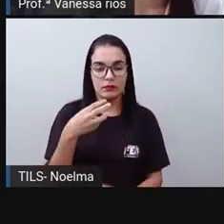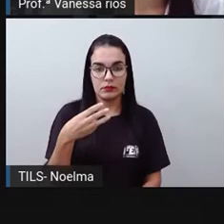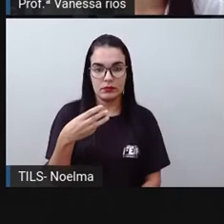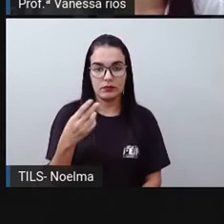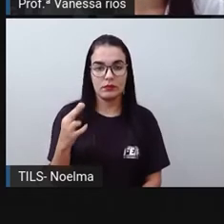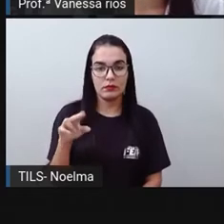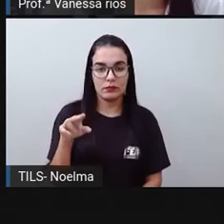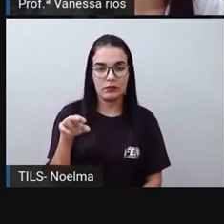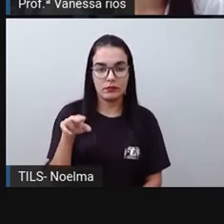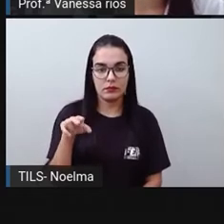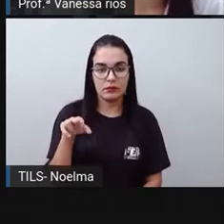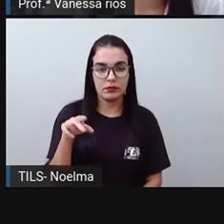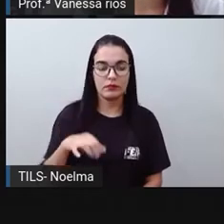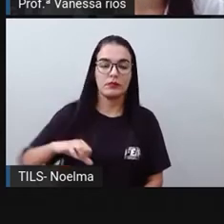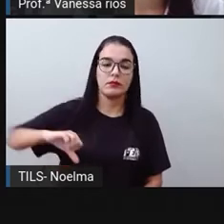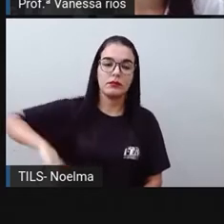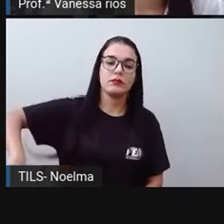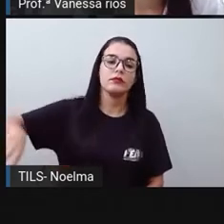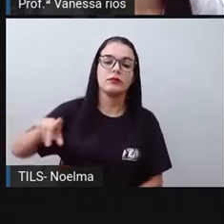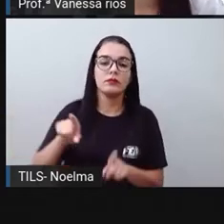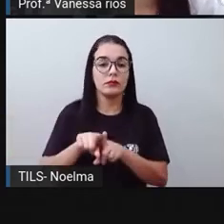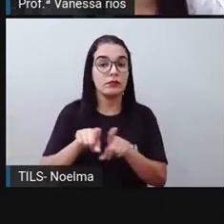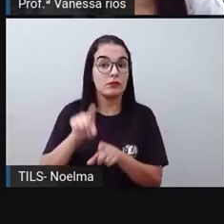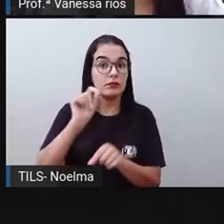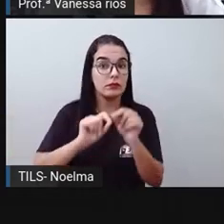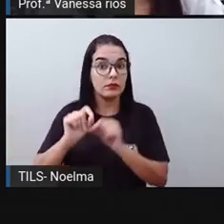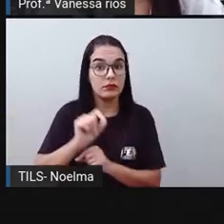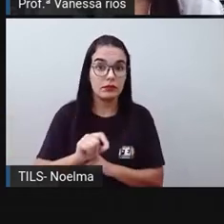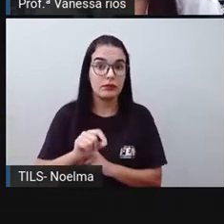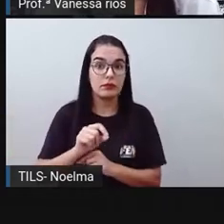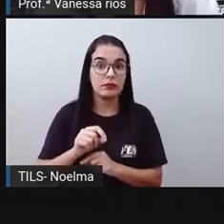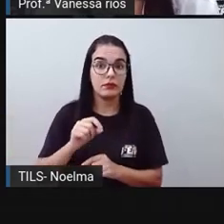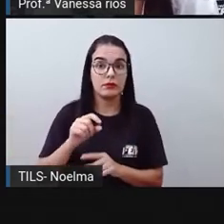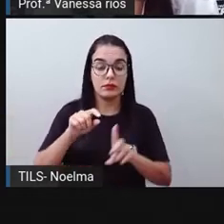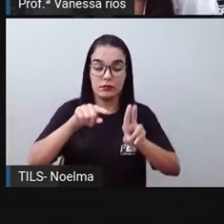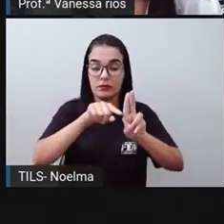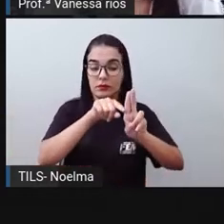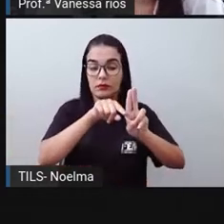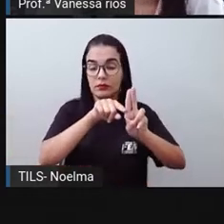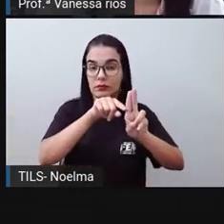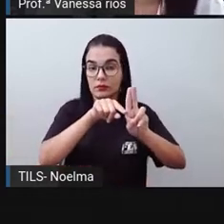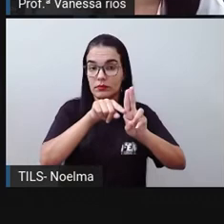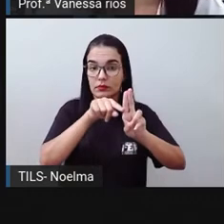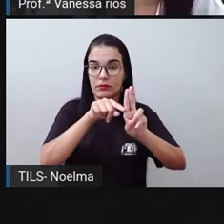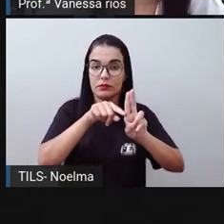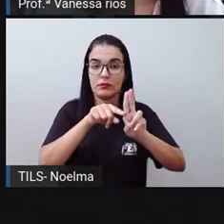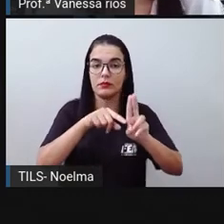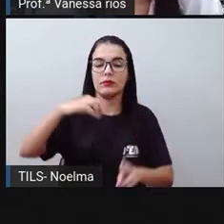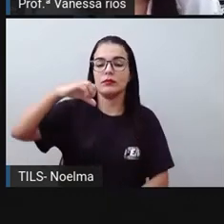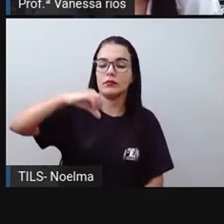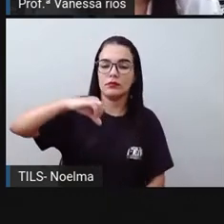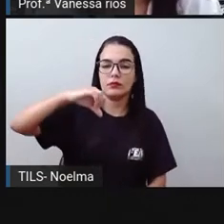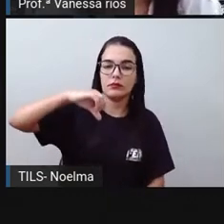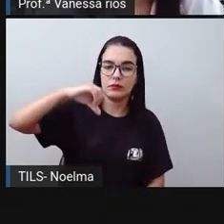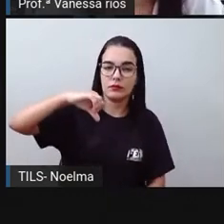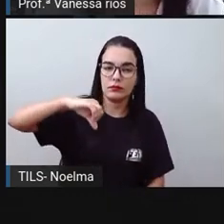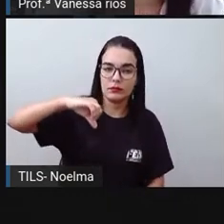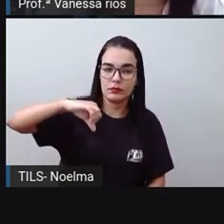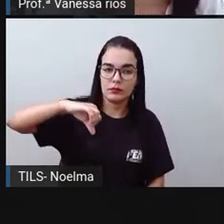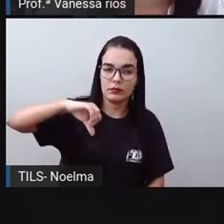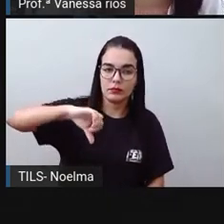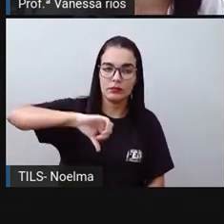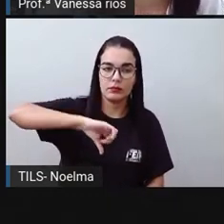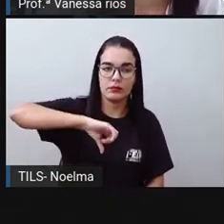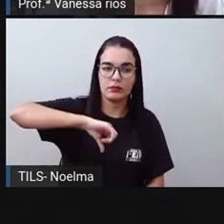mais 3, lembrando aqui que são dezenas, não é? Então, a gente entende como 60 mais 30. Aí vão dar 9 dezenas, não